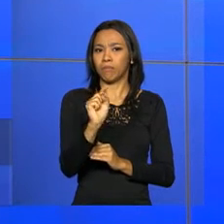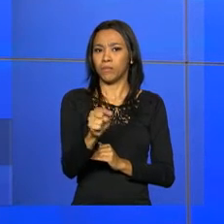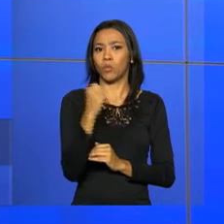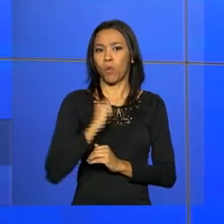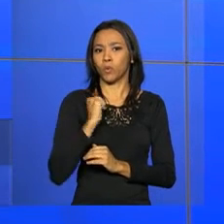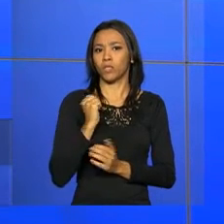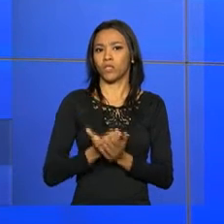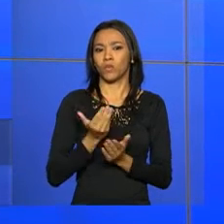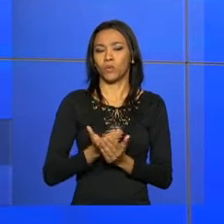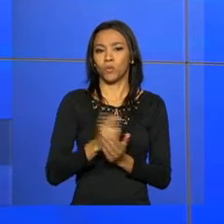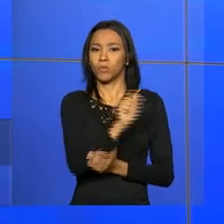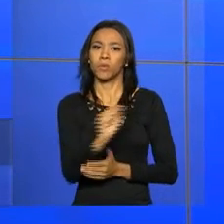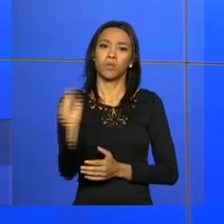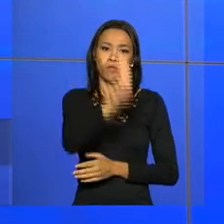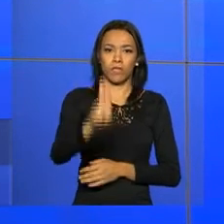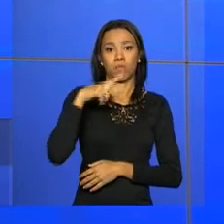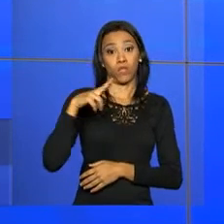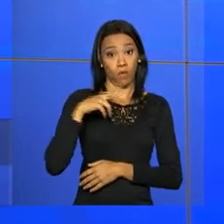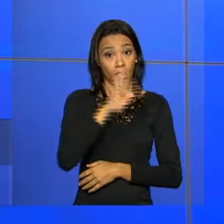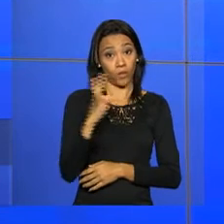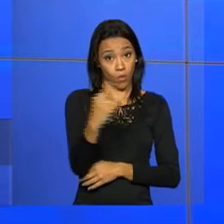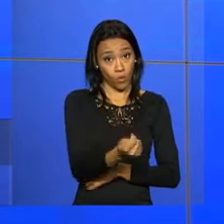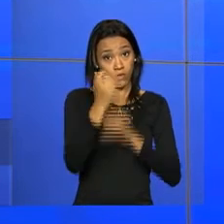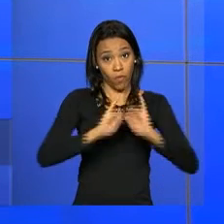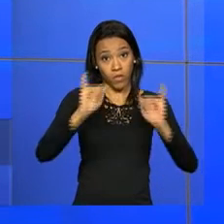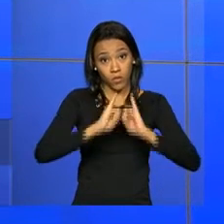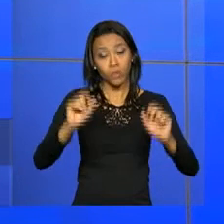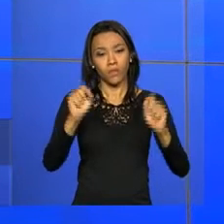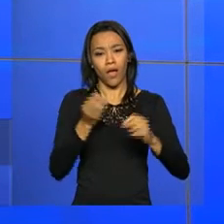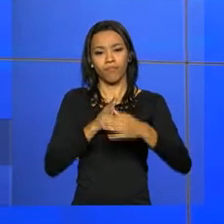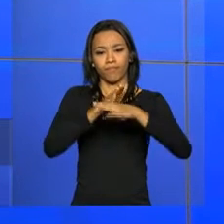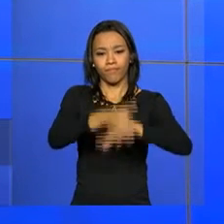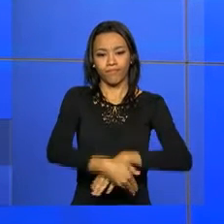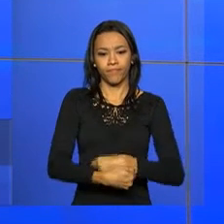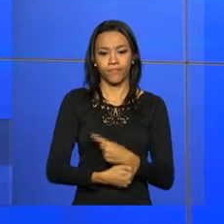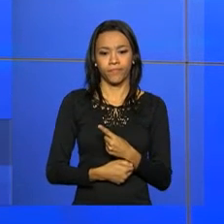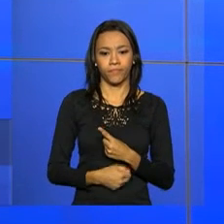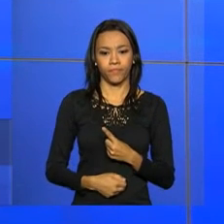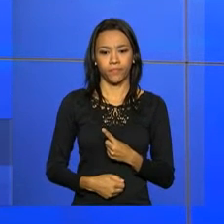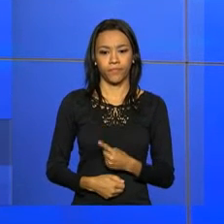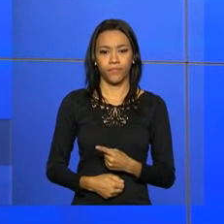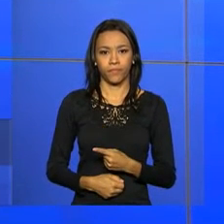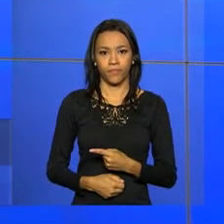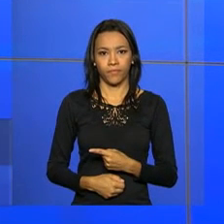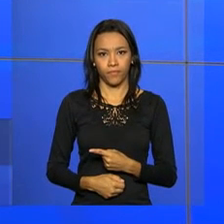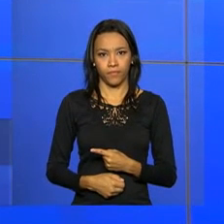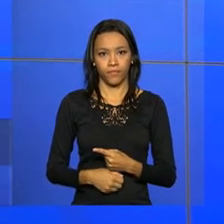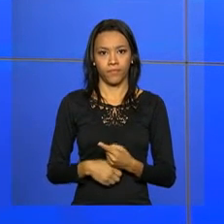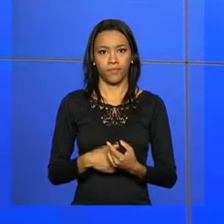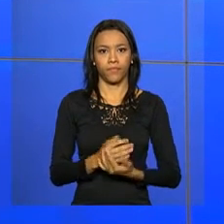estudo em universidades particulares. Todas as informações estão no site prouni.mec.gov